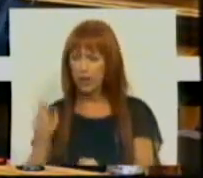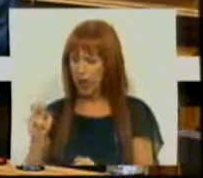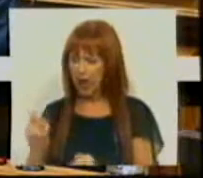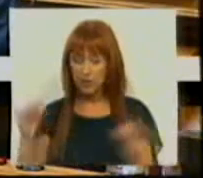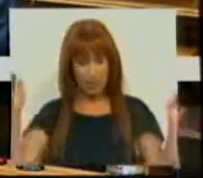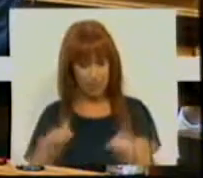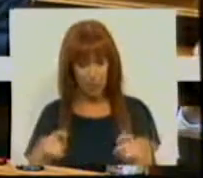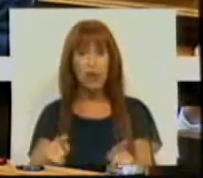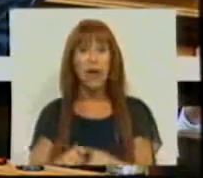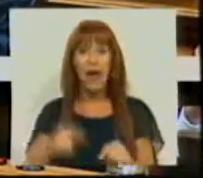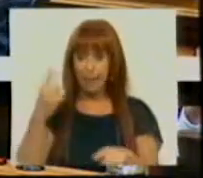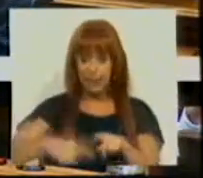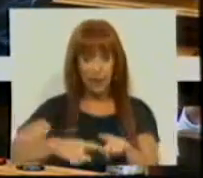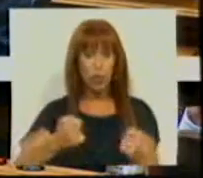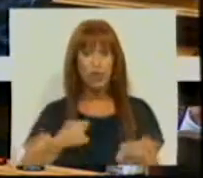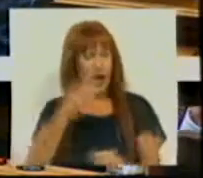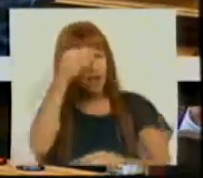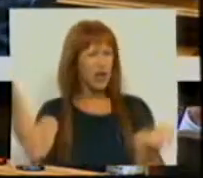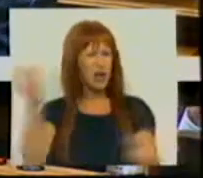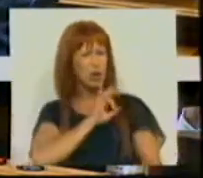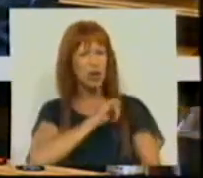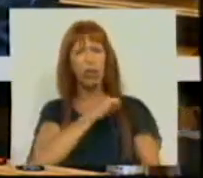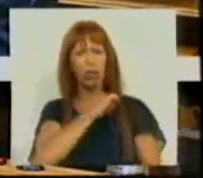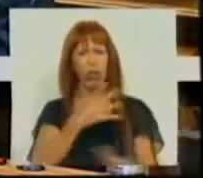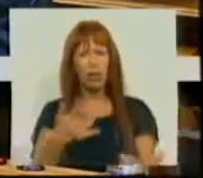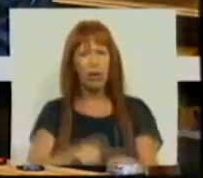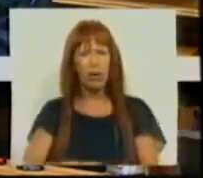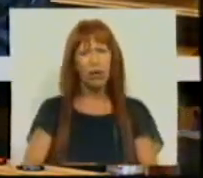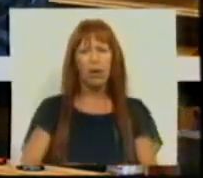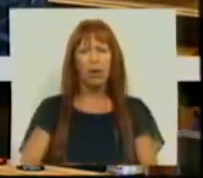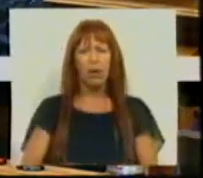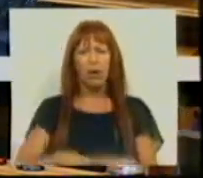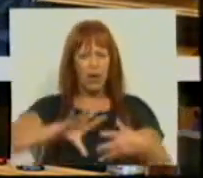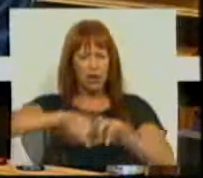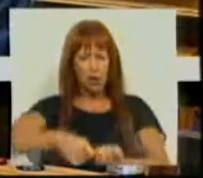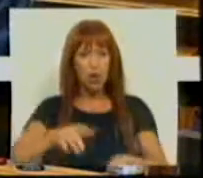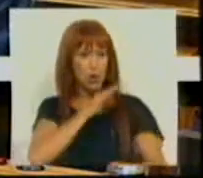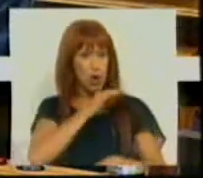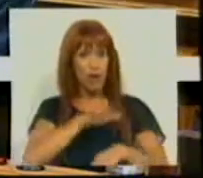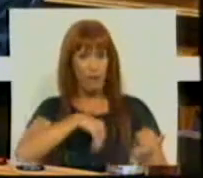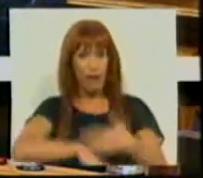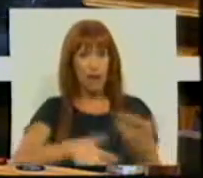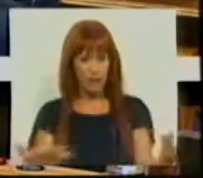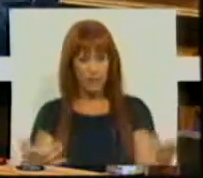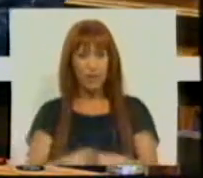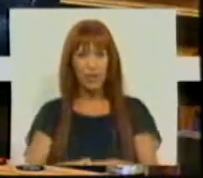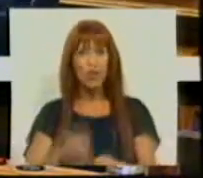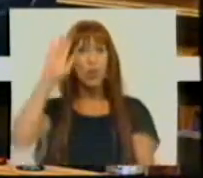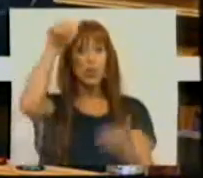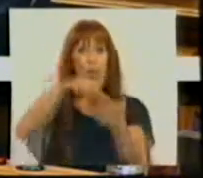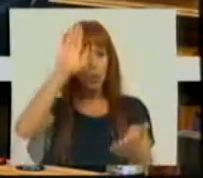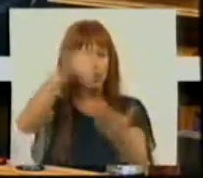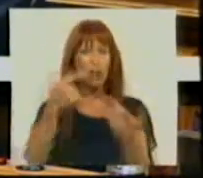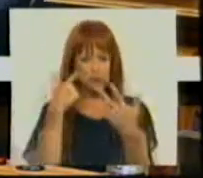anos. E essa prestação é esquecida pelos senhores, é destruída pelos senhores, e os resultados